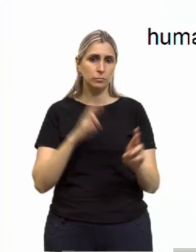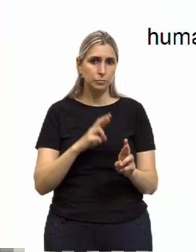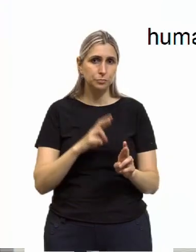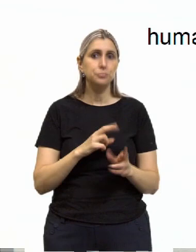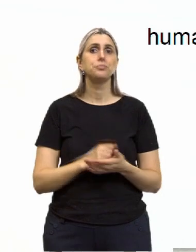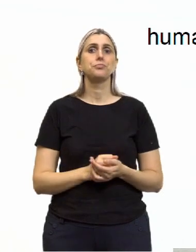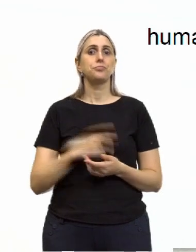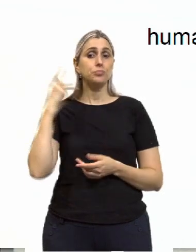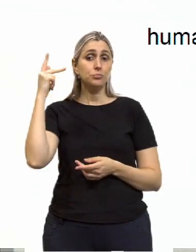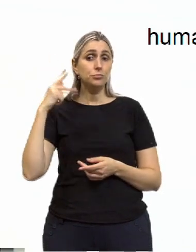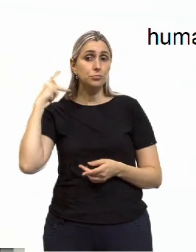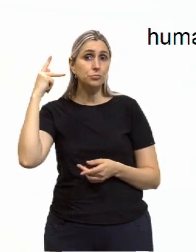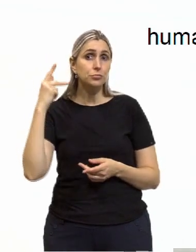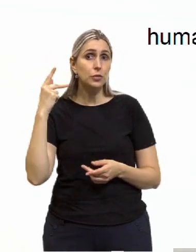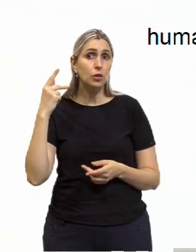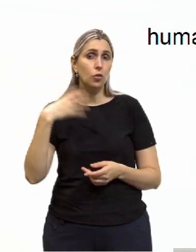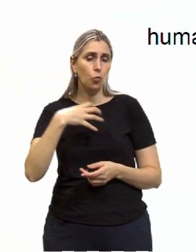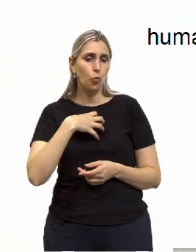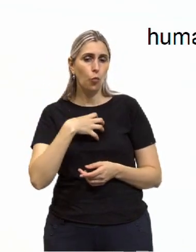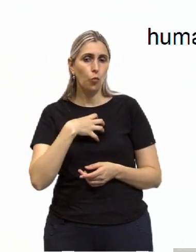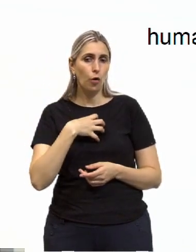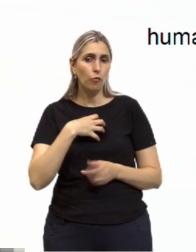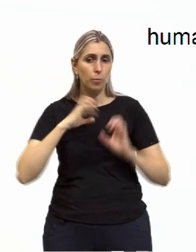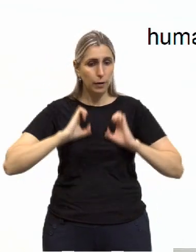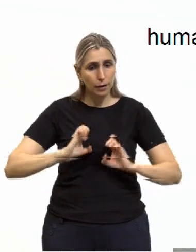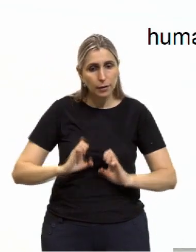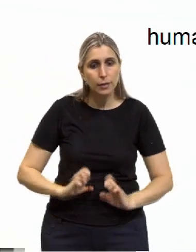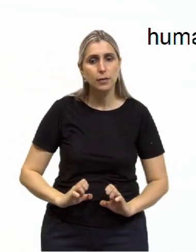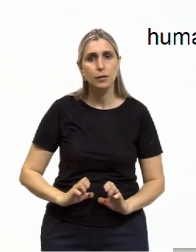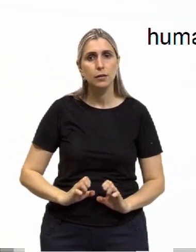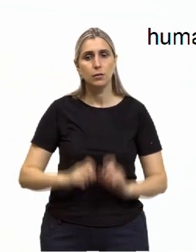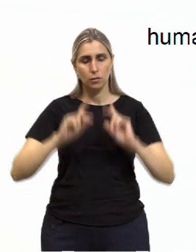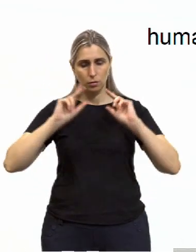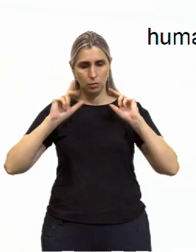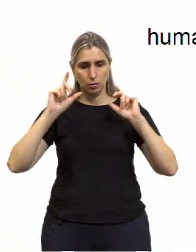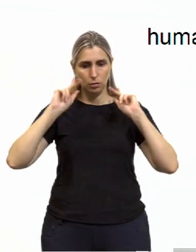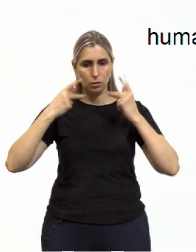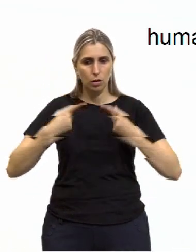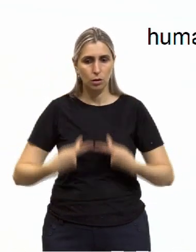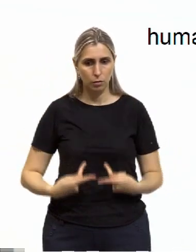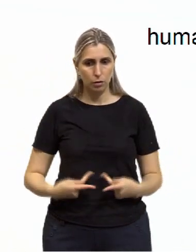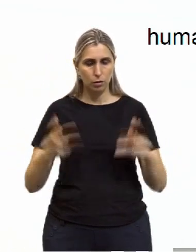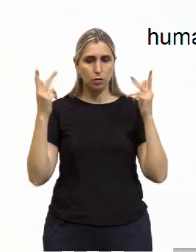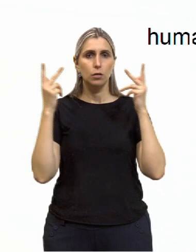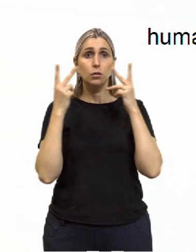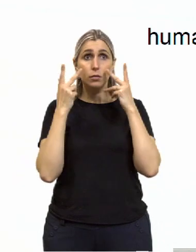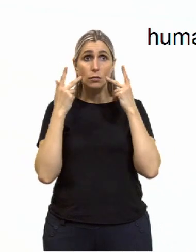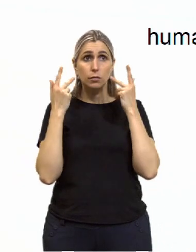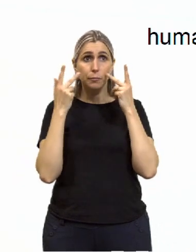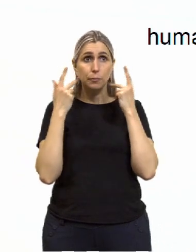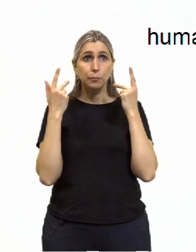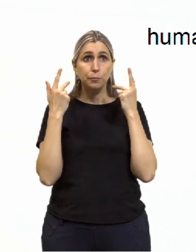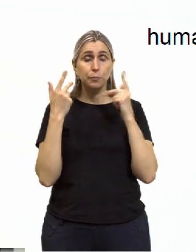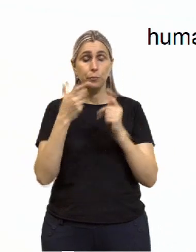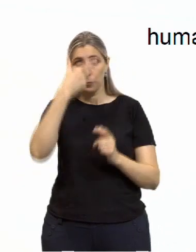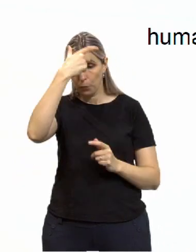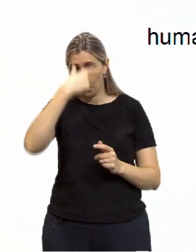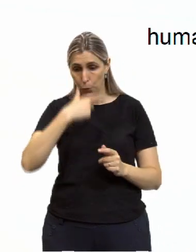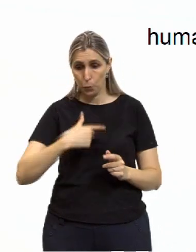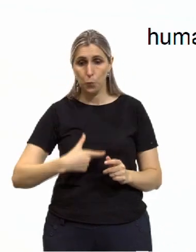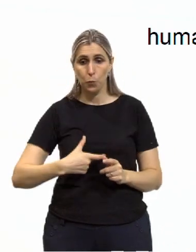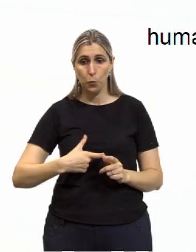mesmo à política como um meio da ética, pois sendo o ser humano por natureza, um ser